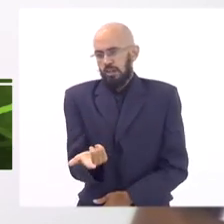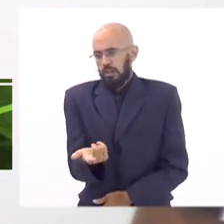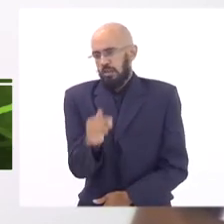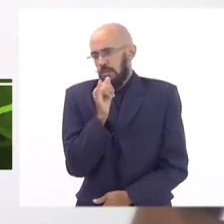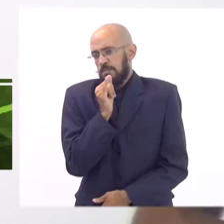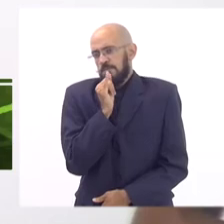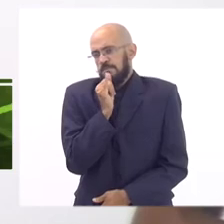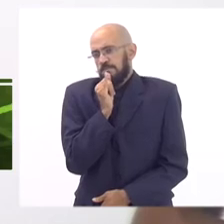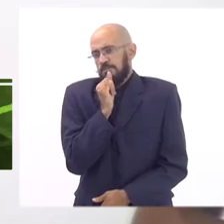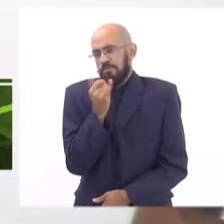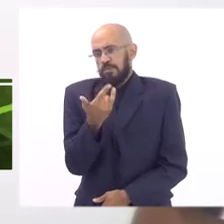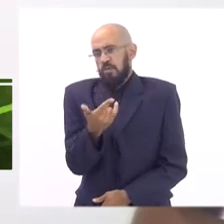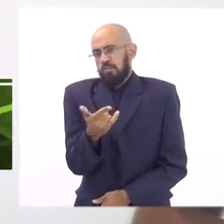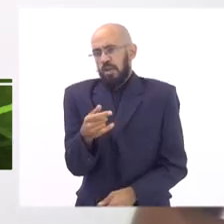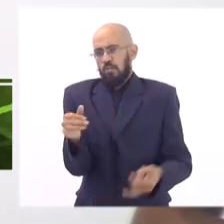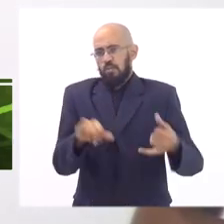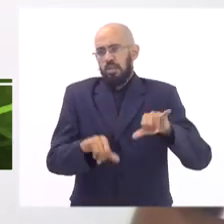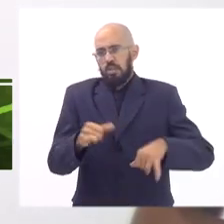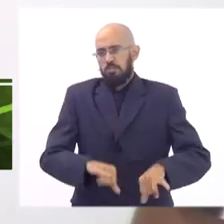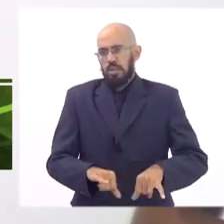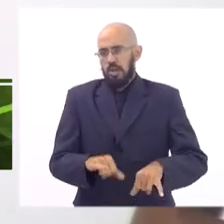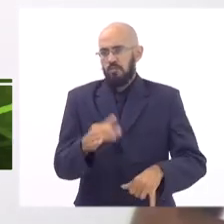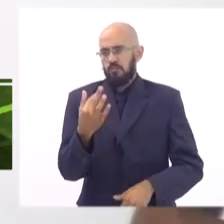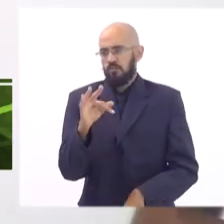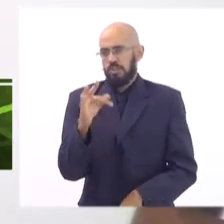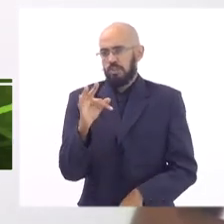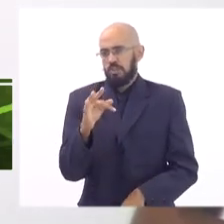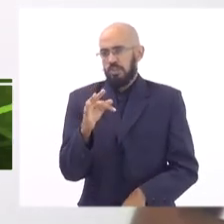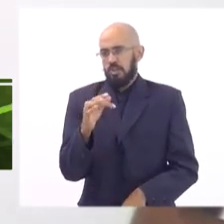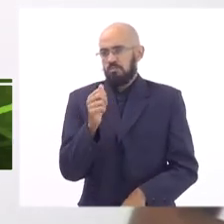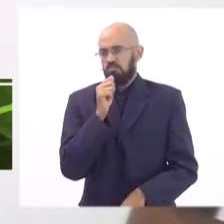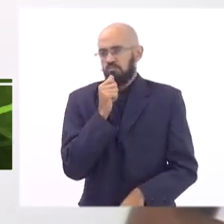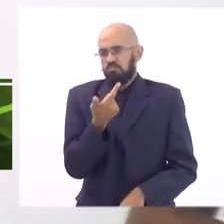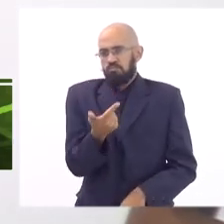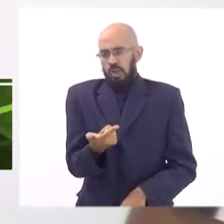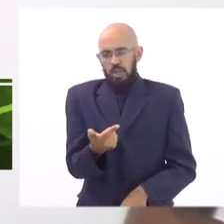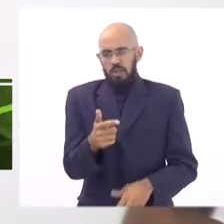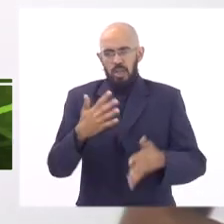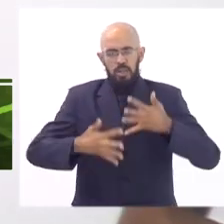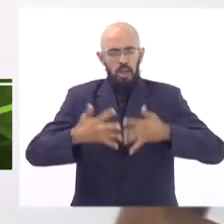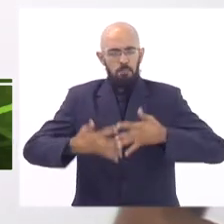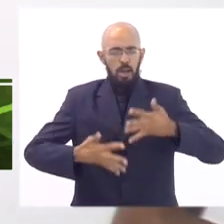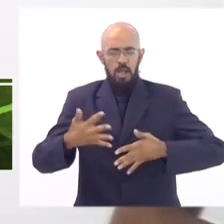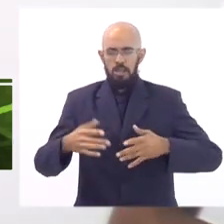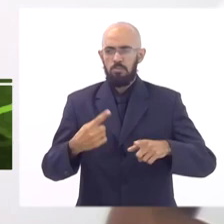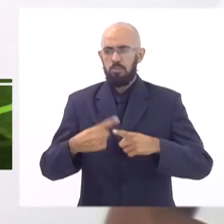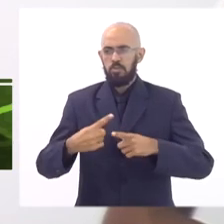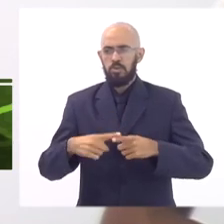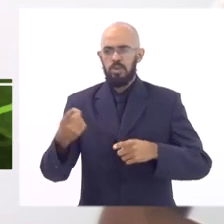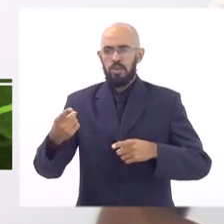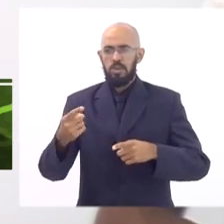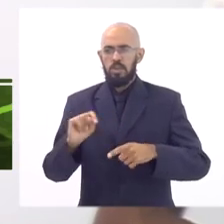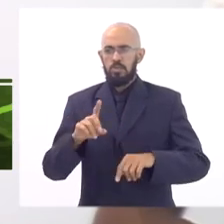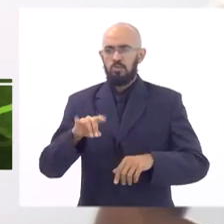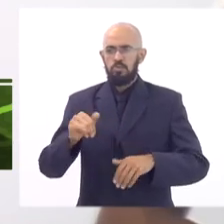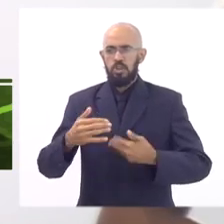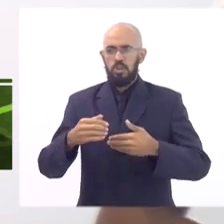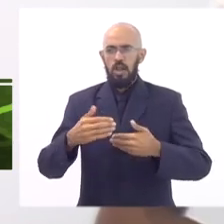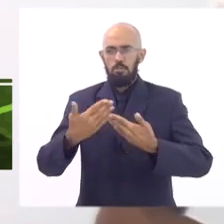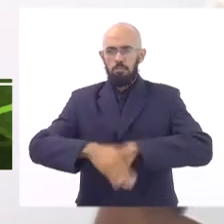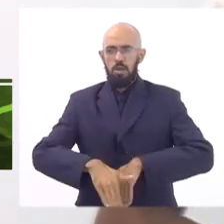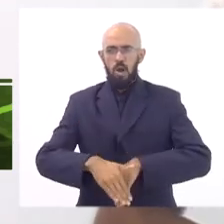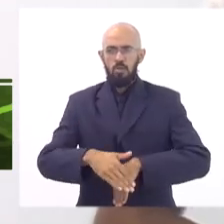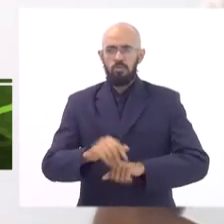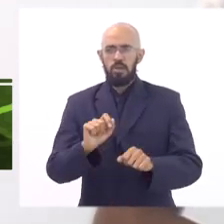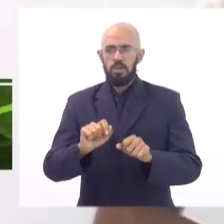tenho química nem física lá aí acaba atrapalhando um pouco que no dia da prova chega aí às vezes